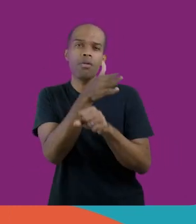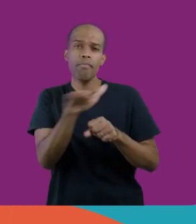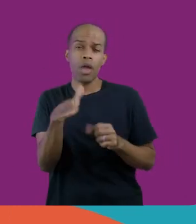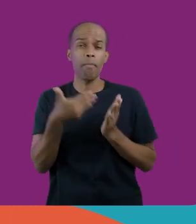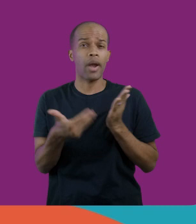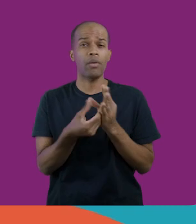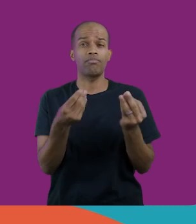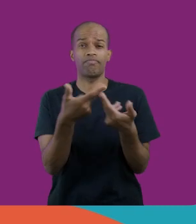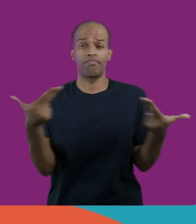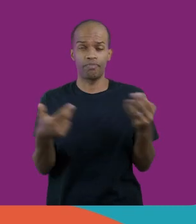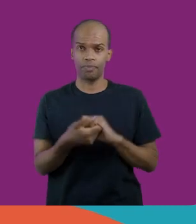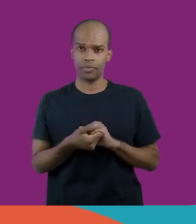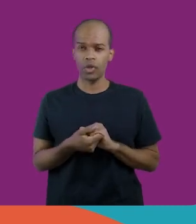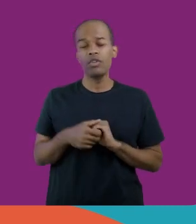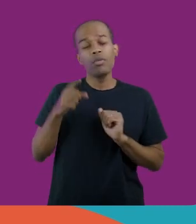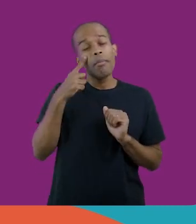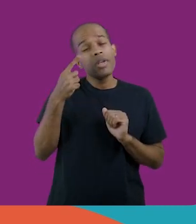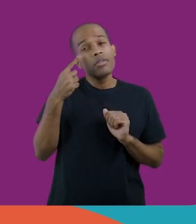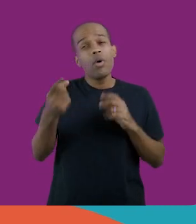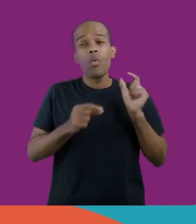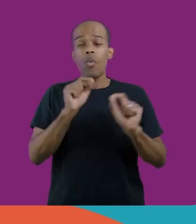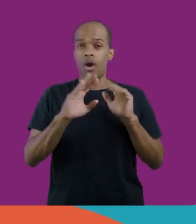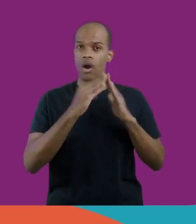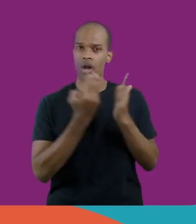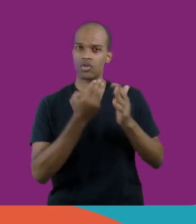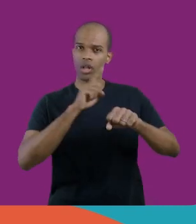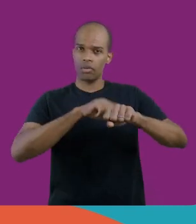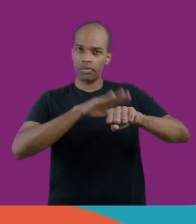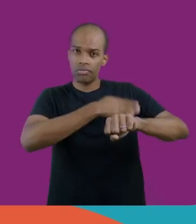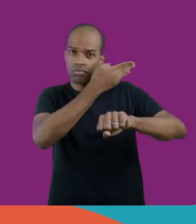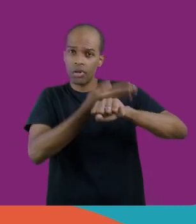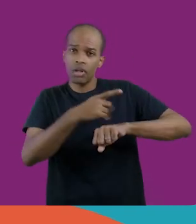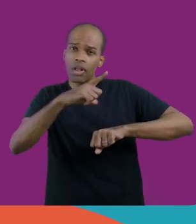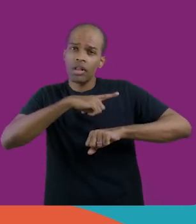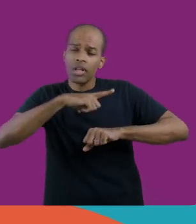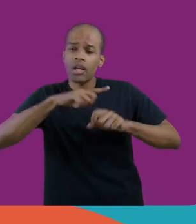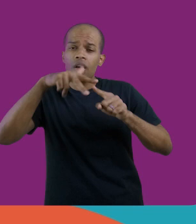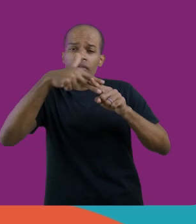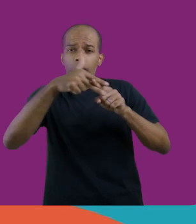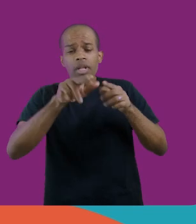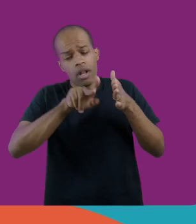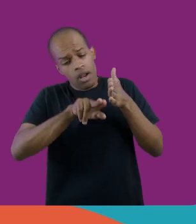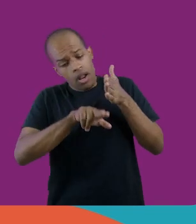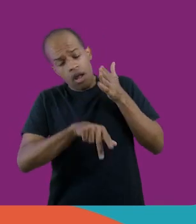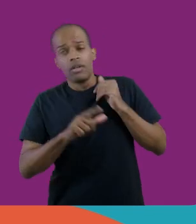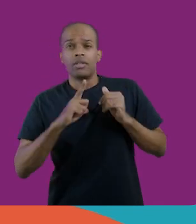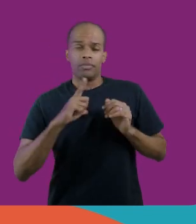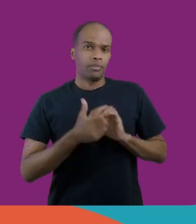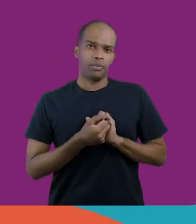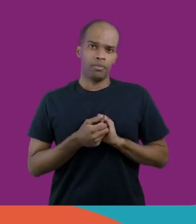meio. Então, o que acontece? Só porque a escola de tempo integral, ela tem várias ferramentas a mais.